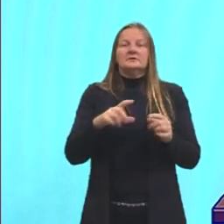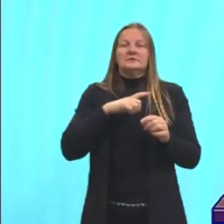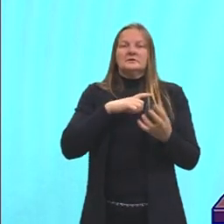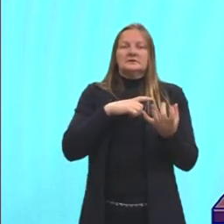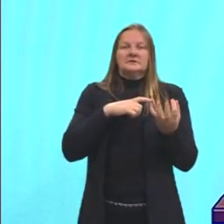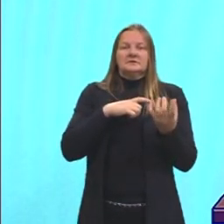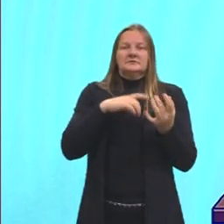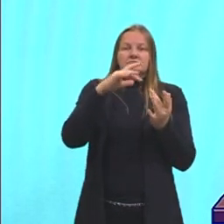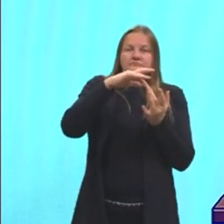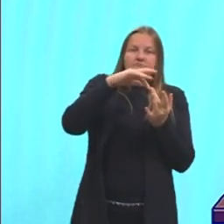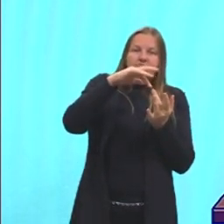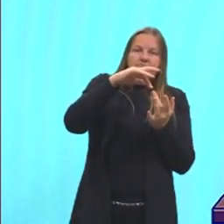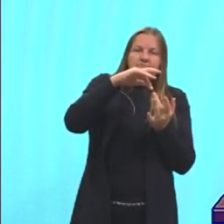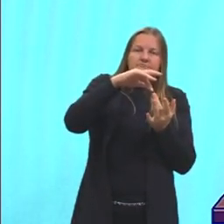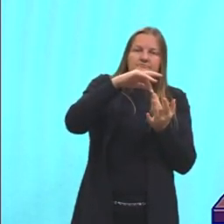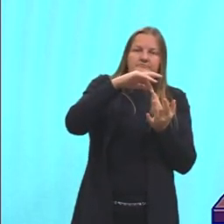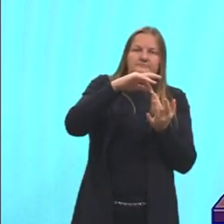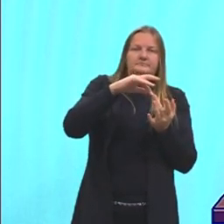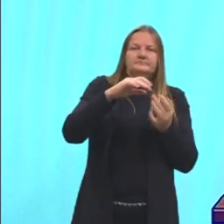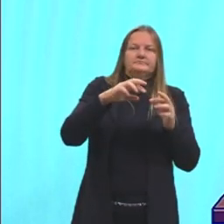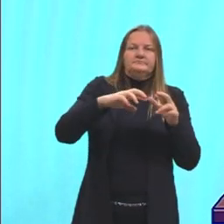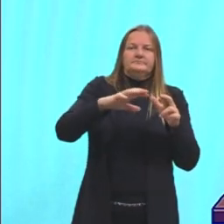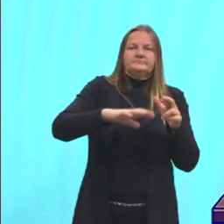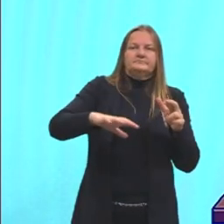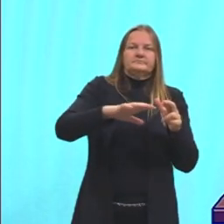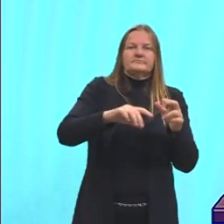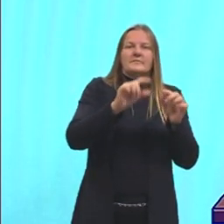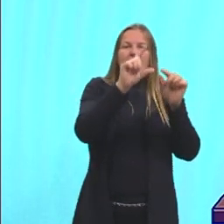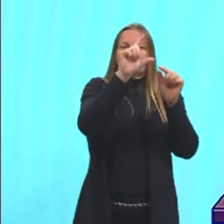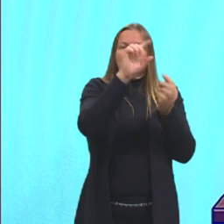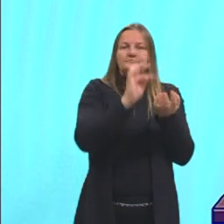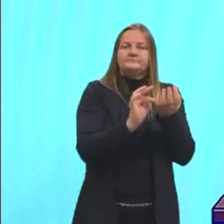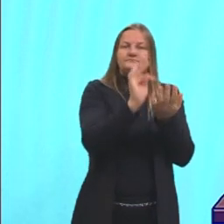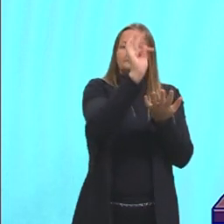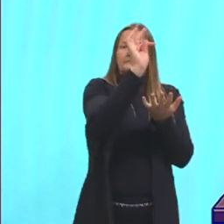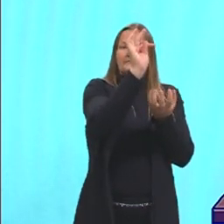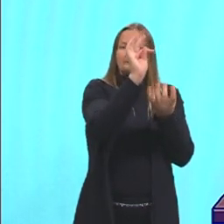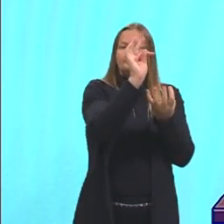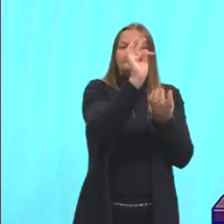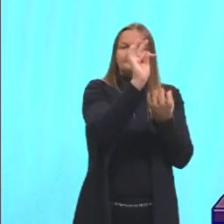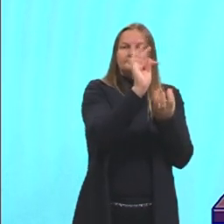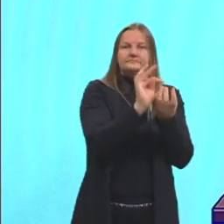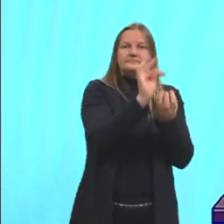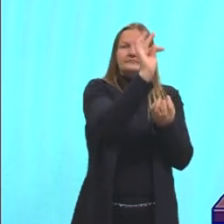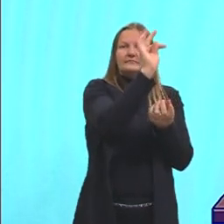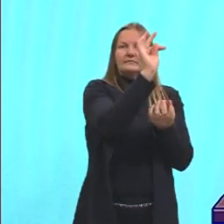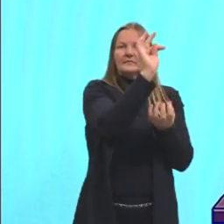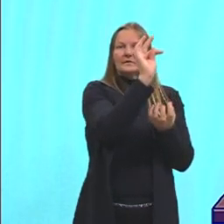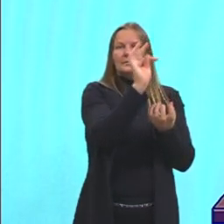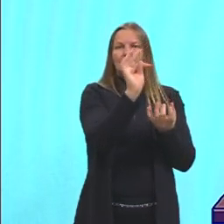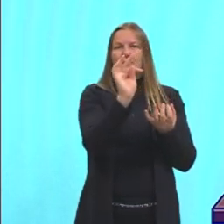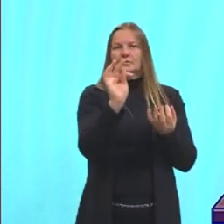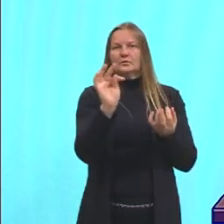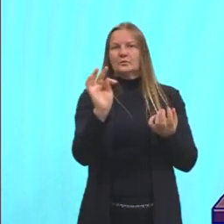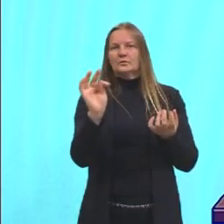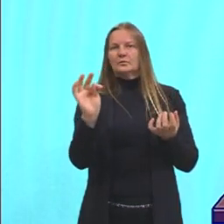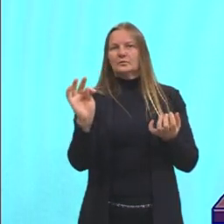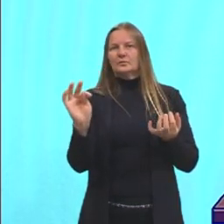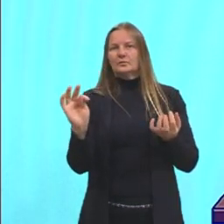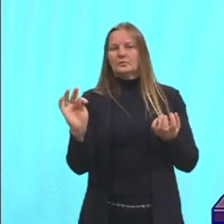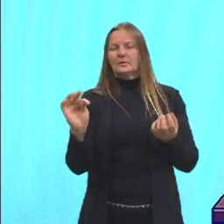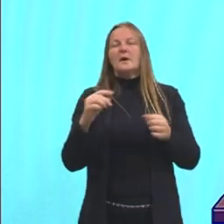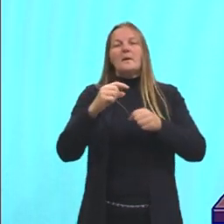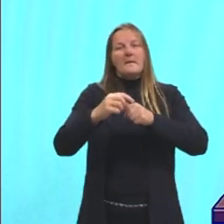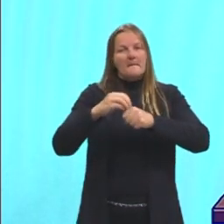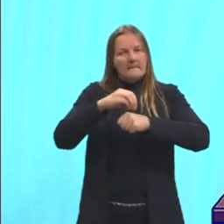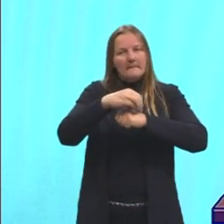chama estar em contato aqui, nessa região, a gente ainda consegue perceber uma temperatura relativamente alta aqui. Porque as moléculas, elas vão